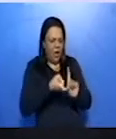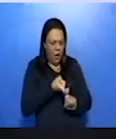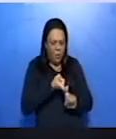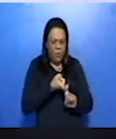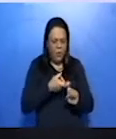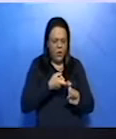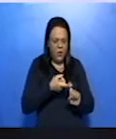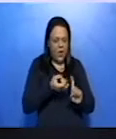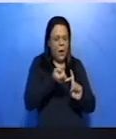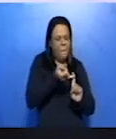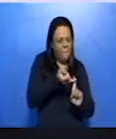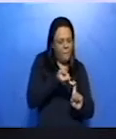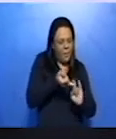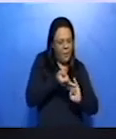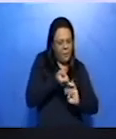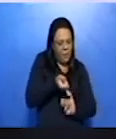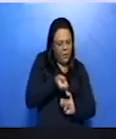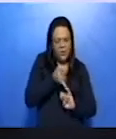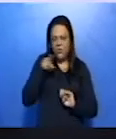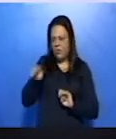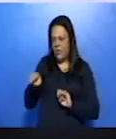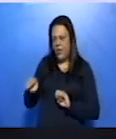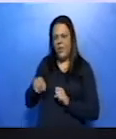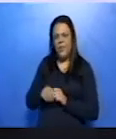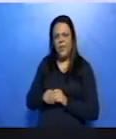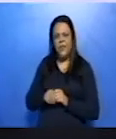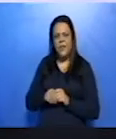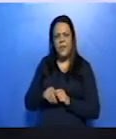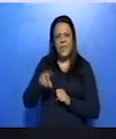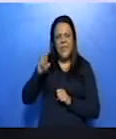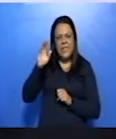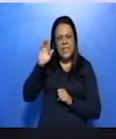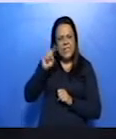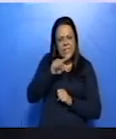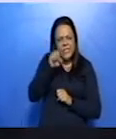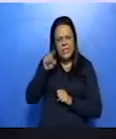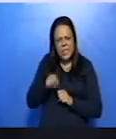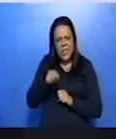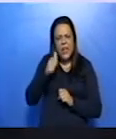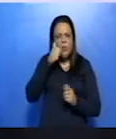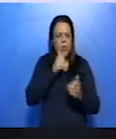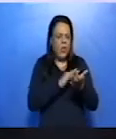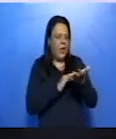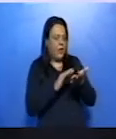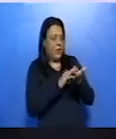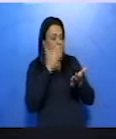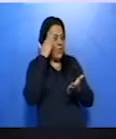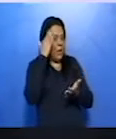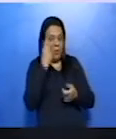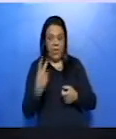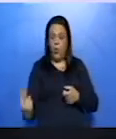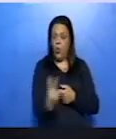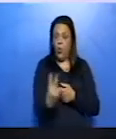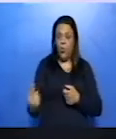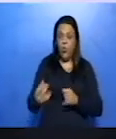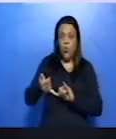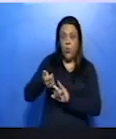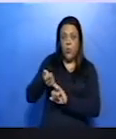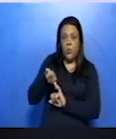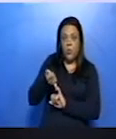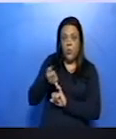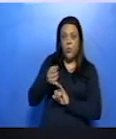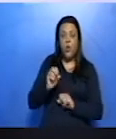Quem será que sabia dessa relação? Será que era a cartomante? Será que era a dona da casa